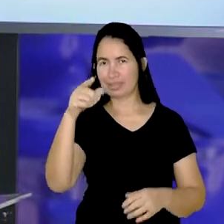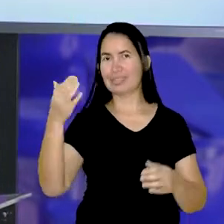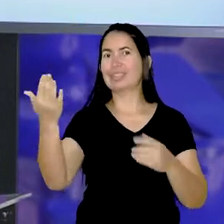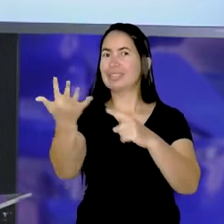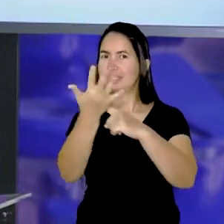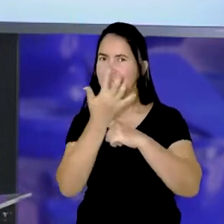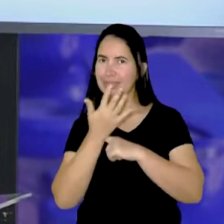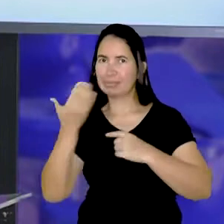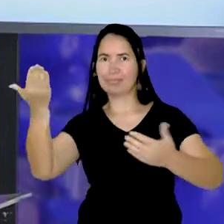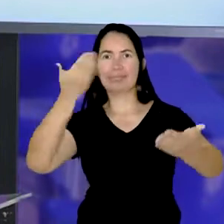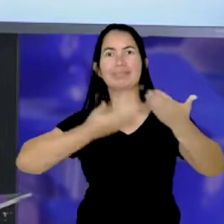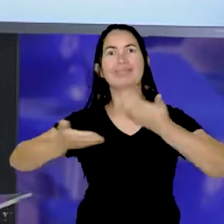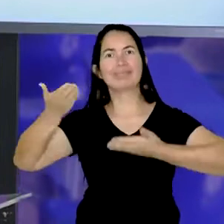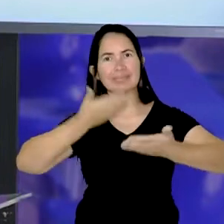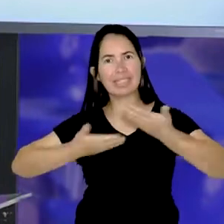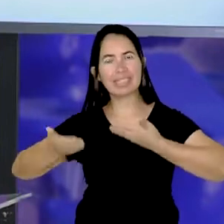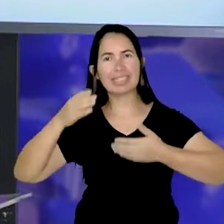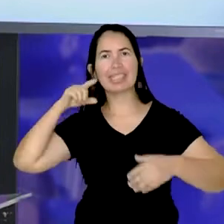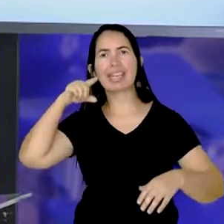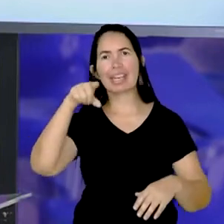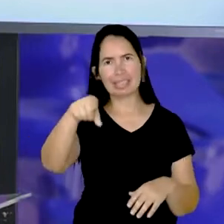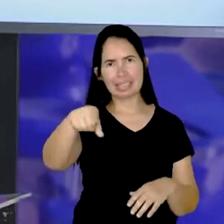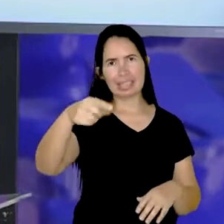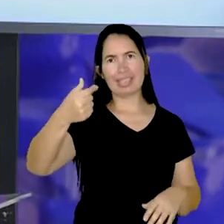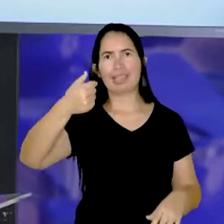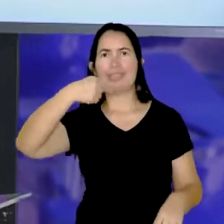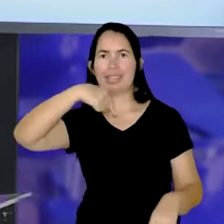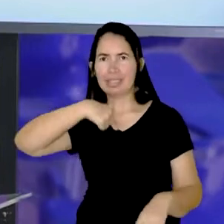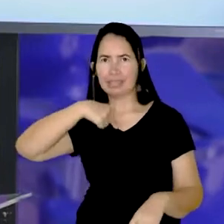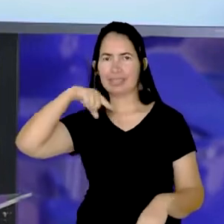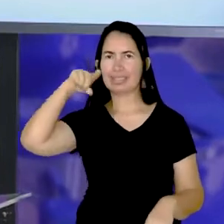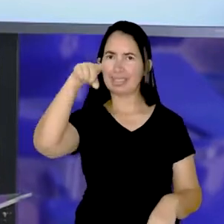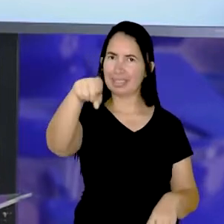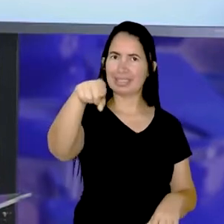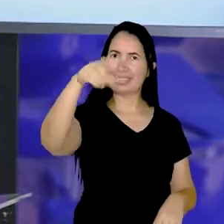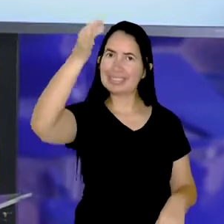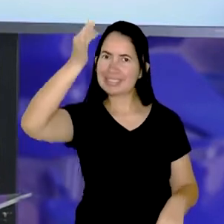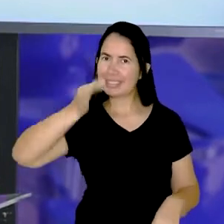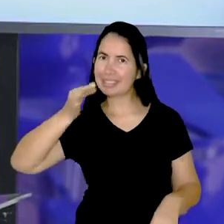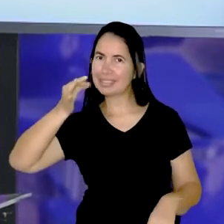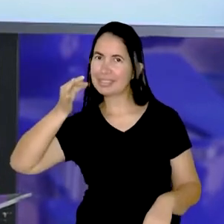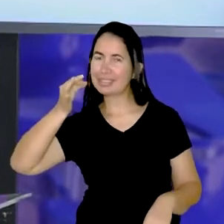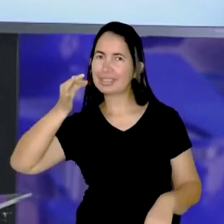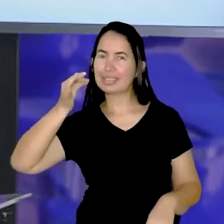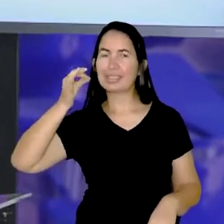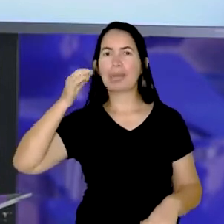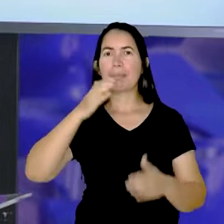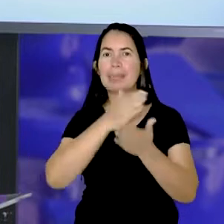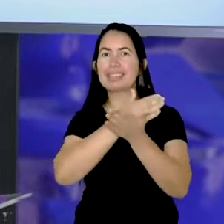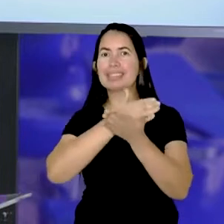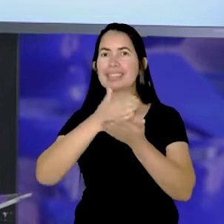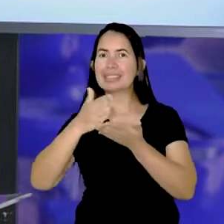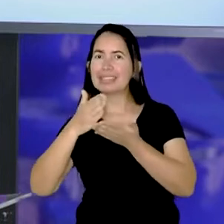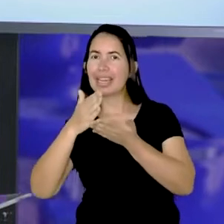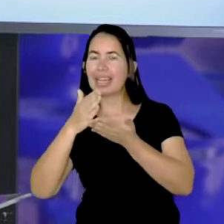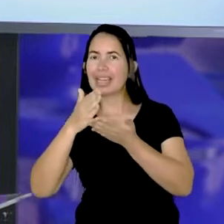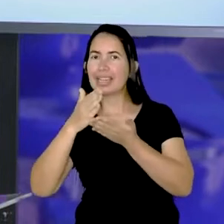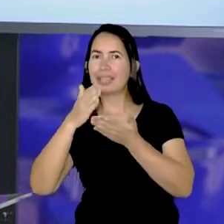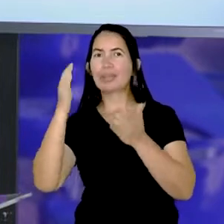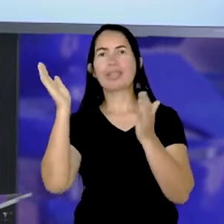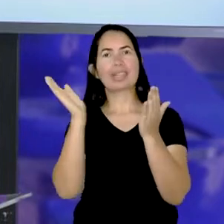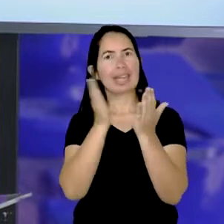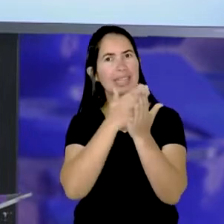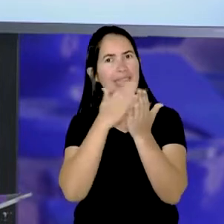Se vocês participarem aí de casa, eu aqui e vocês aí, tá bom assim? Então para começar, peguem o